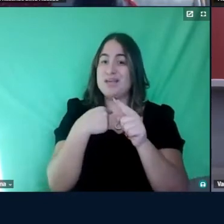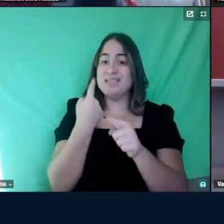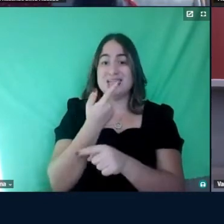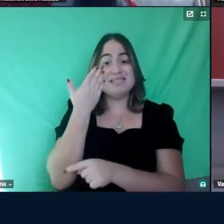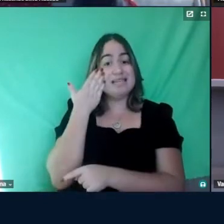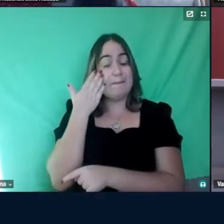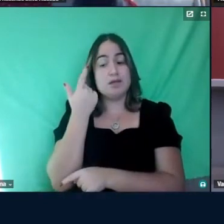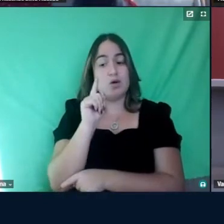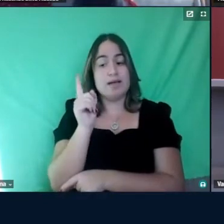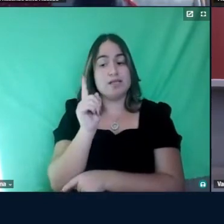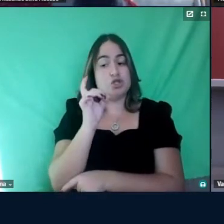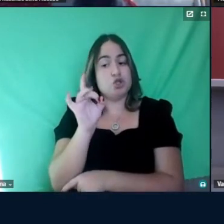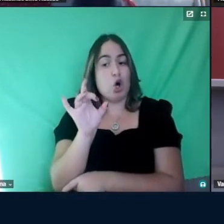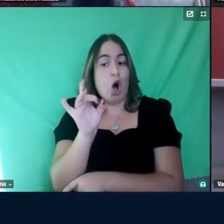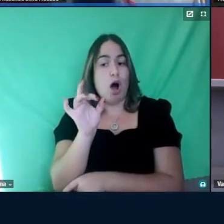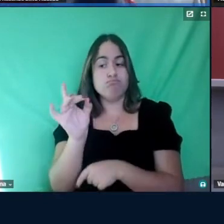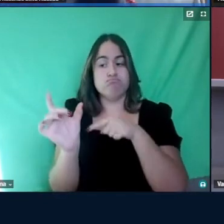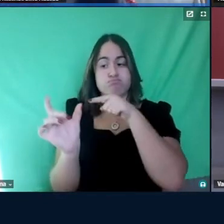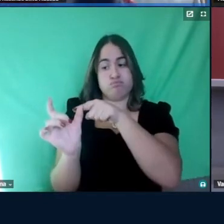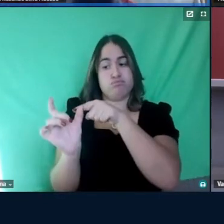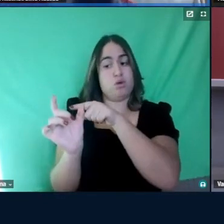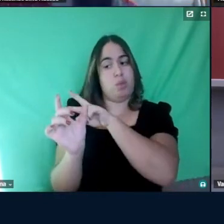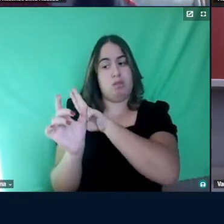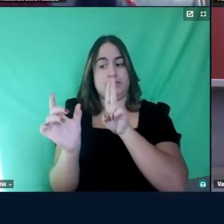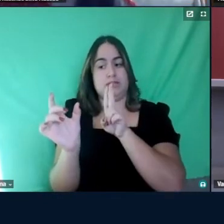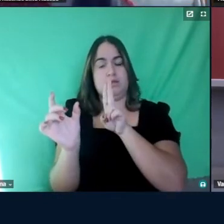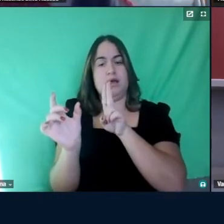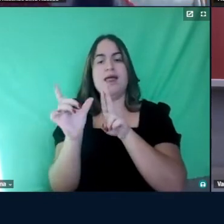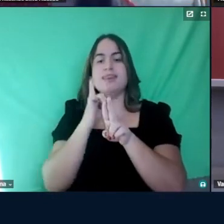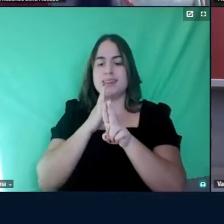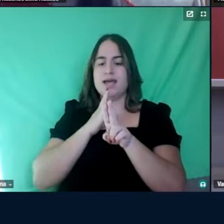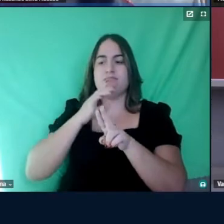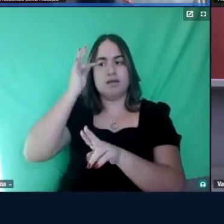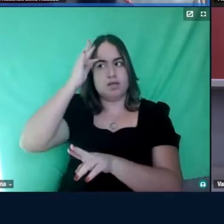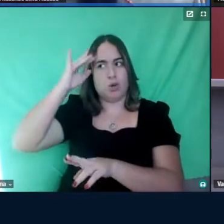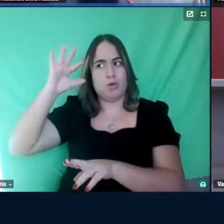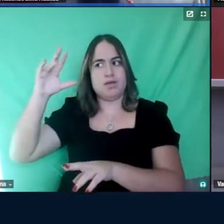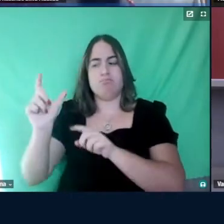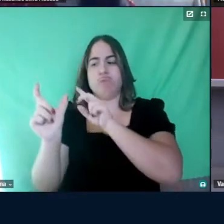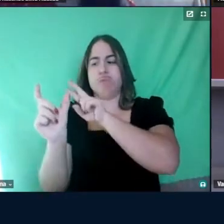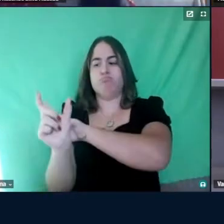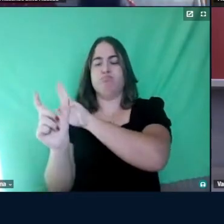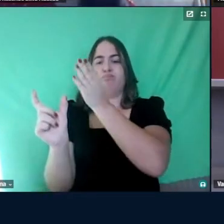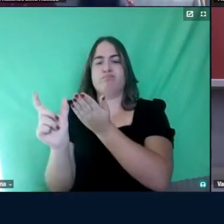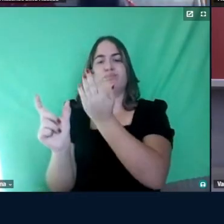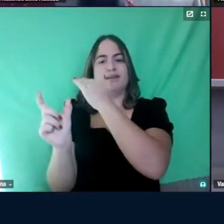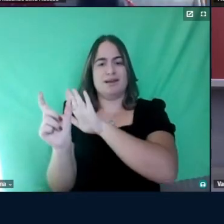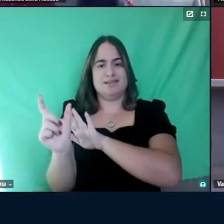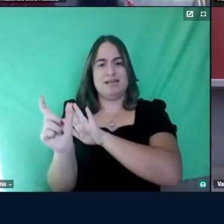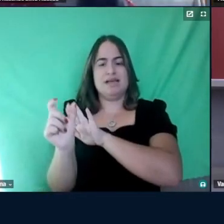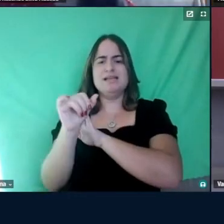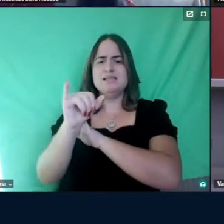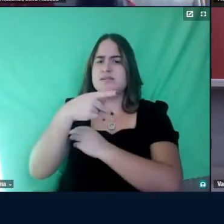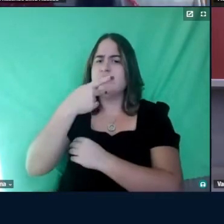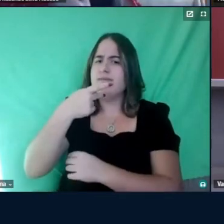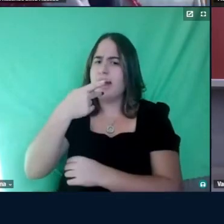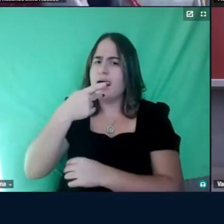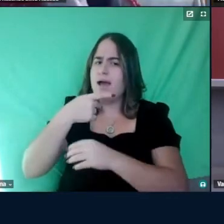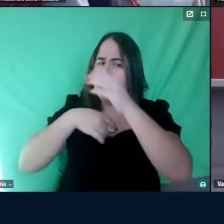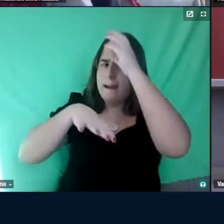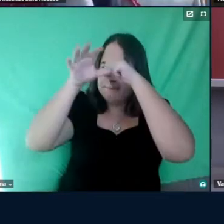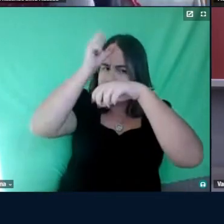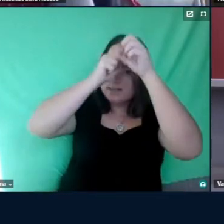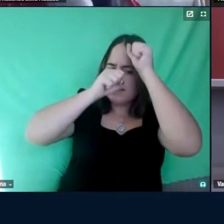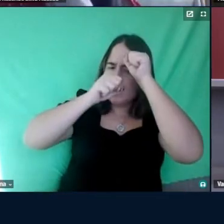nomenclatura, tem toda uma carga teórica por trás daquilo, né, então, por exemplo, se você fala em aprendizagem e aquisição,